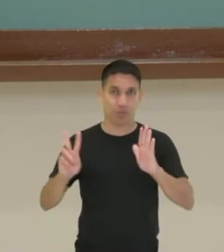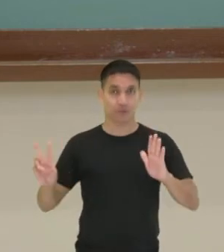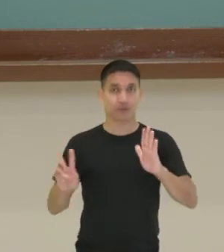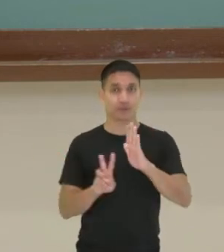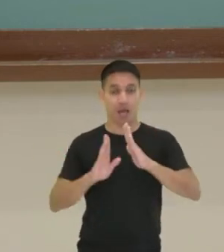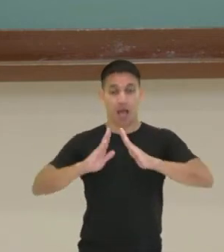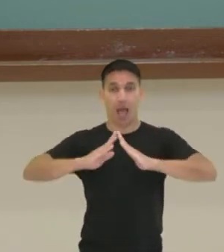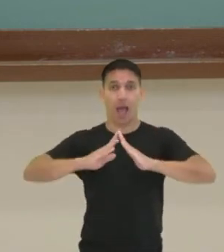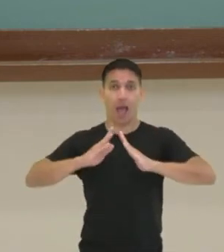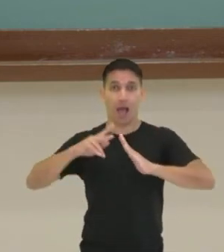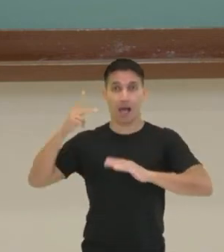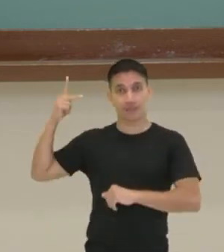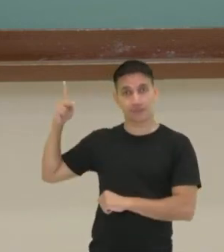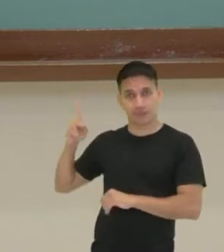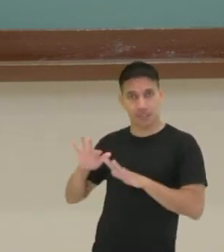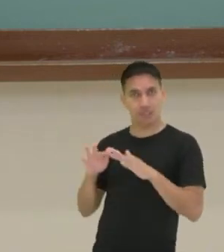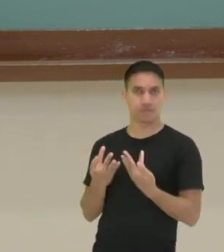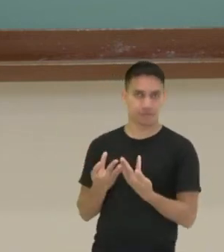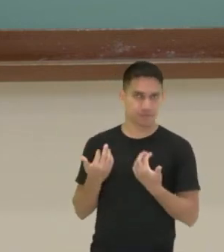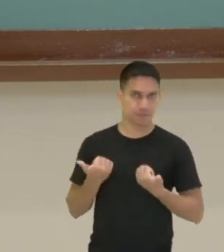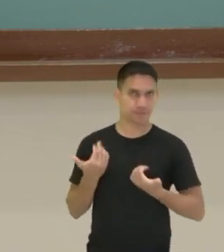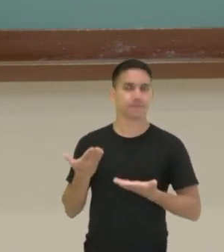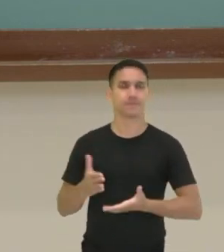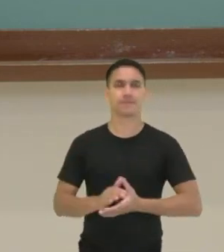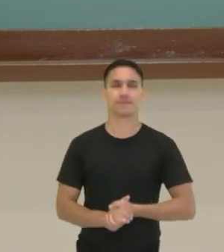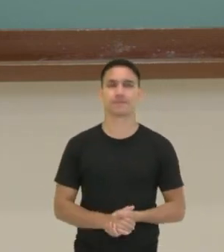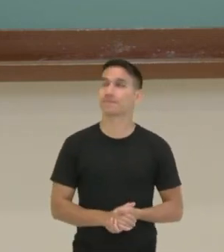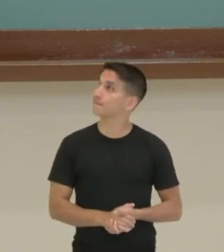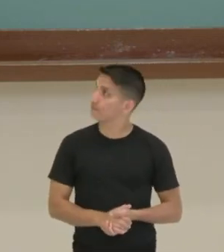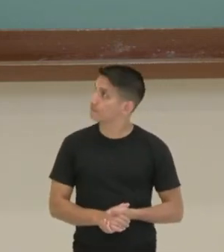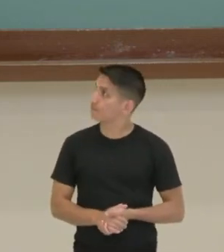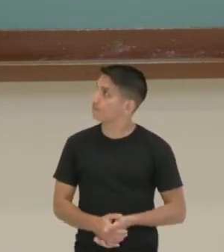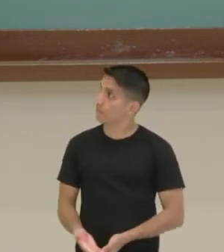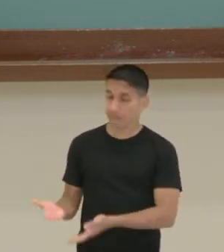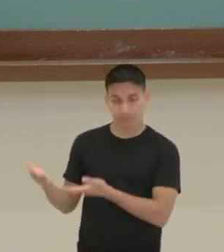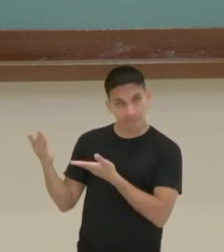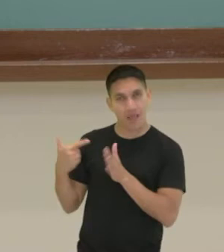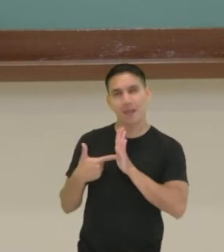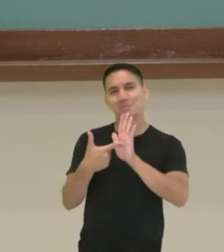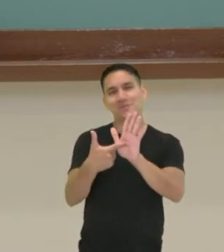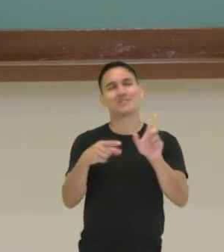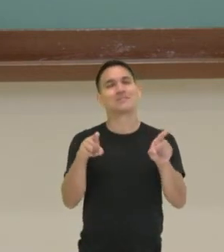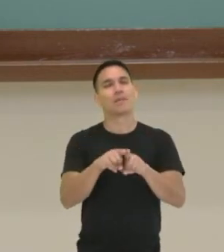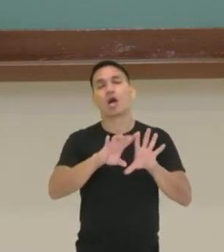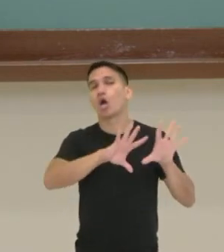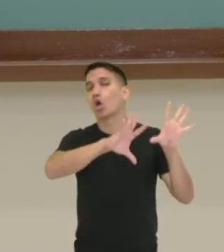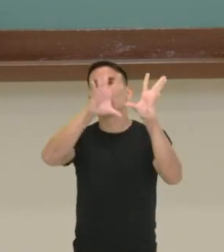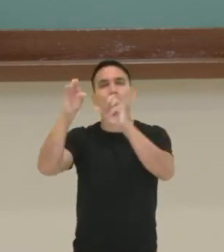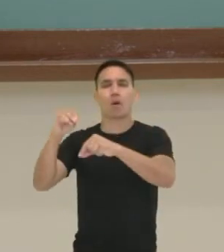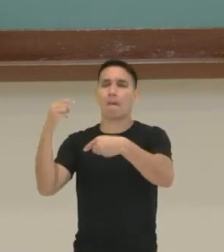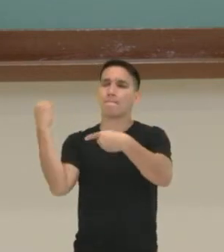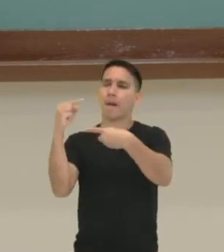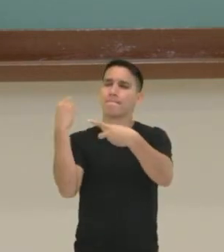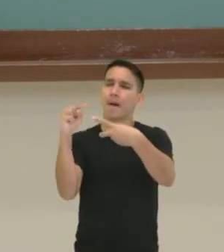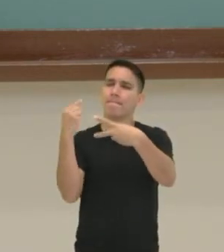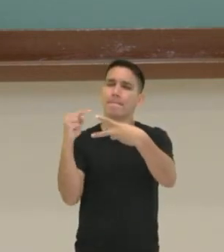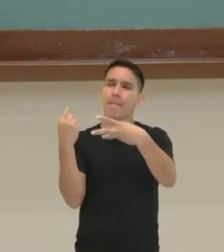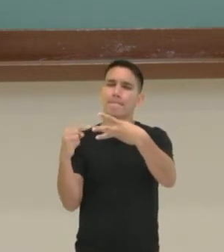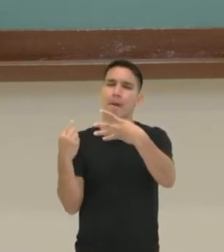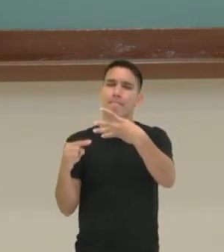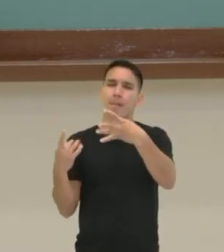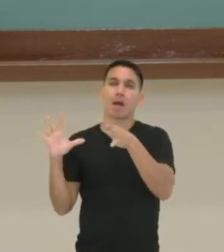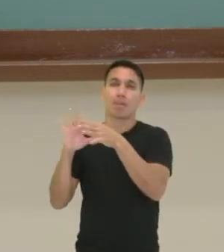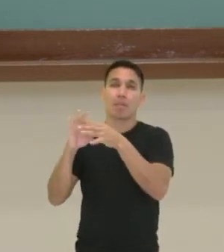casa, Dentro da residência deles. E aí nós temos todo esse composto que chamamos de linguagem